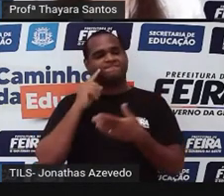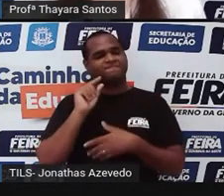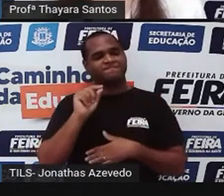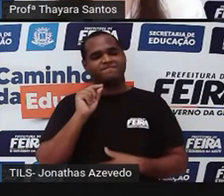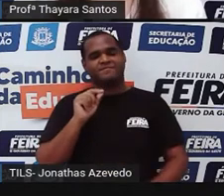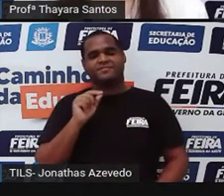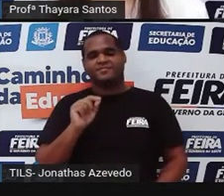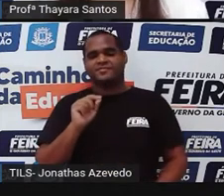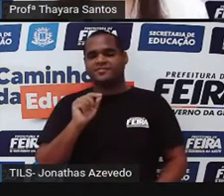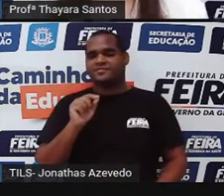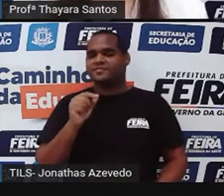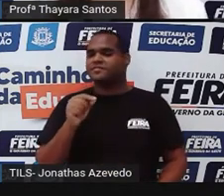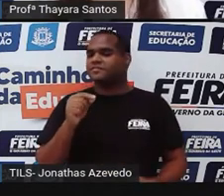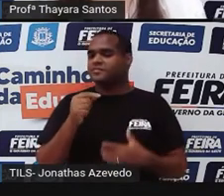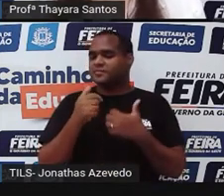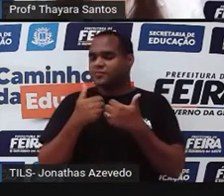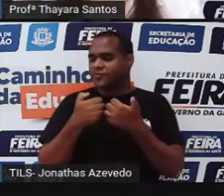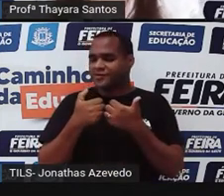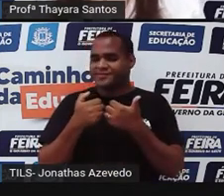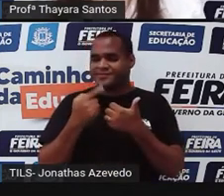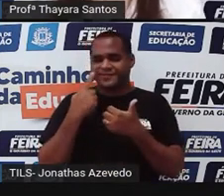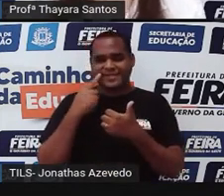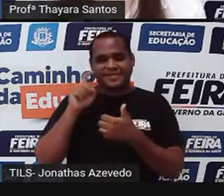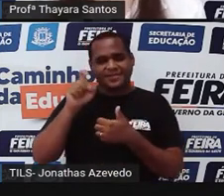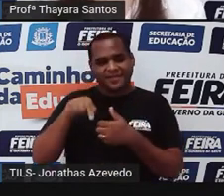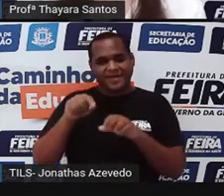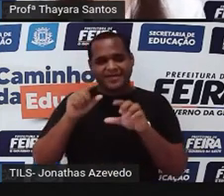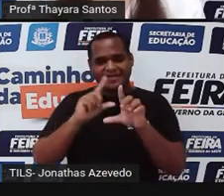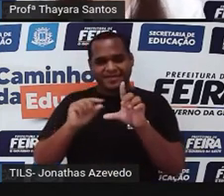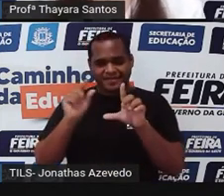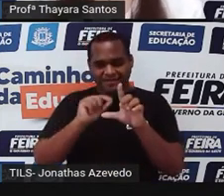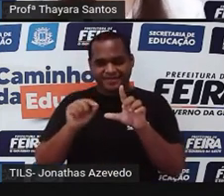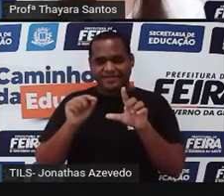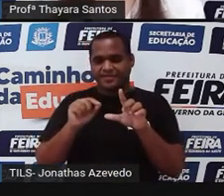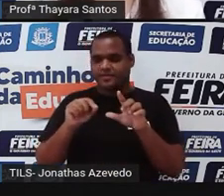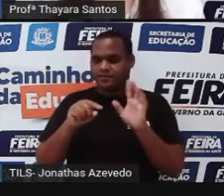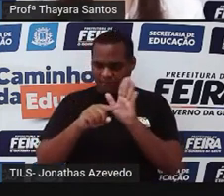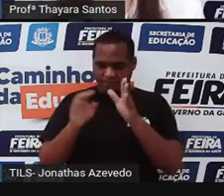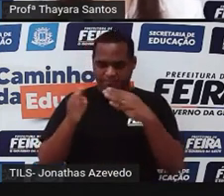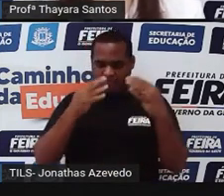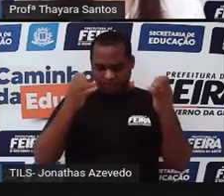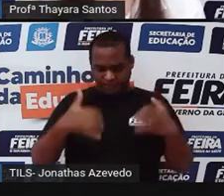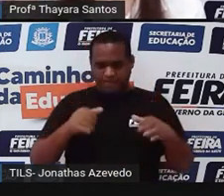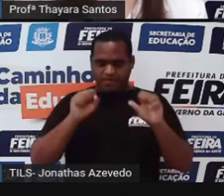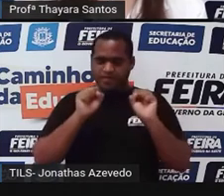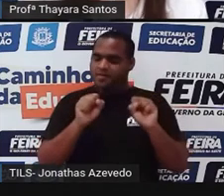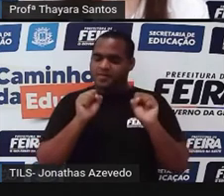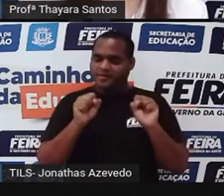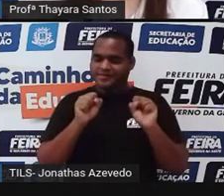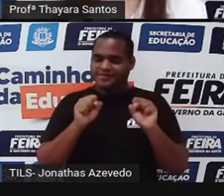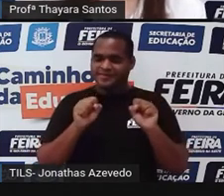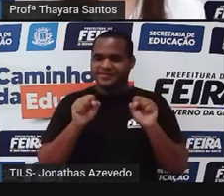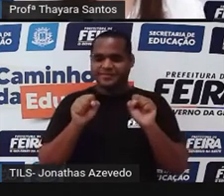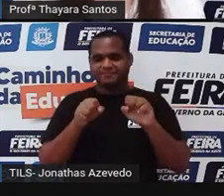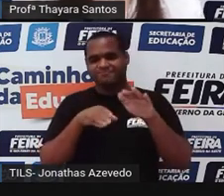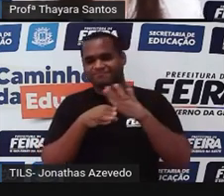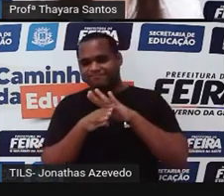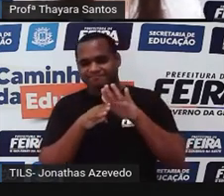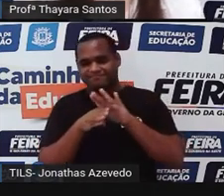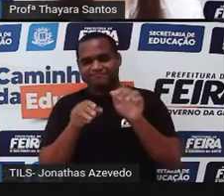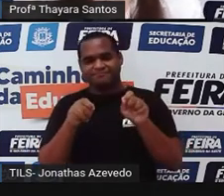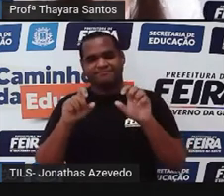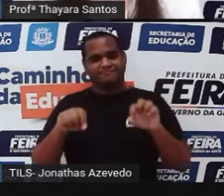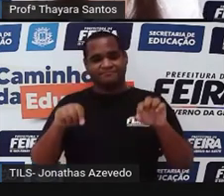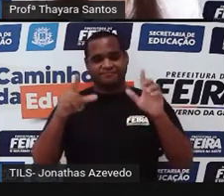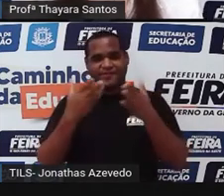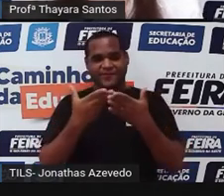eu preparei esse joguinho aqui para vocês. Que vocês vão clicar no link que está na descrição desse vídeo e vão poder acessar. Eu vou